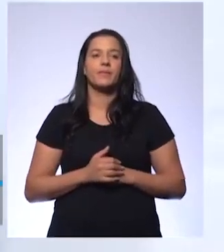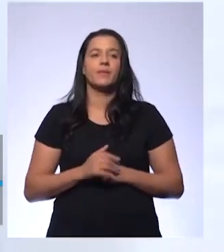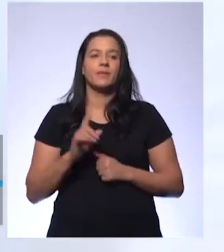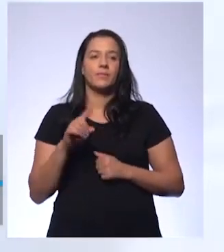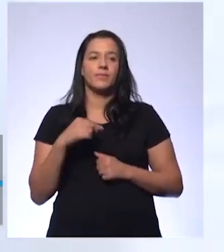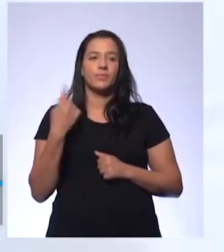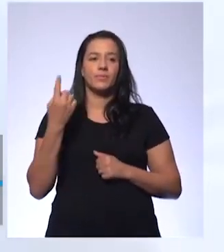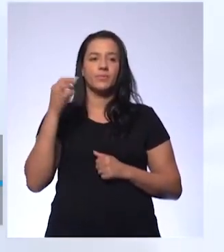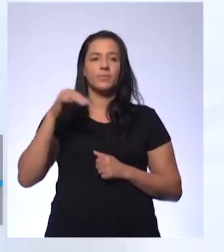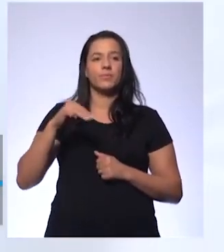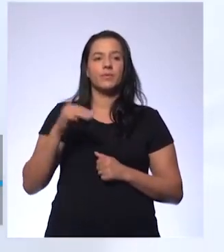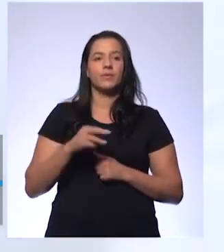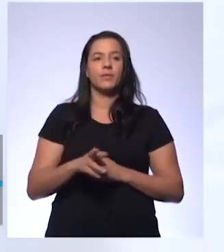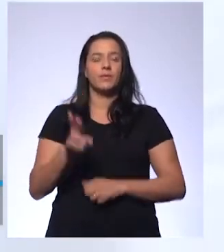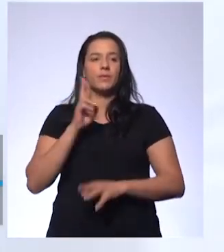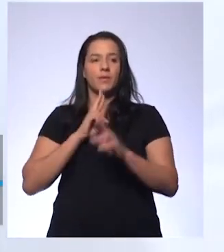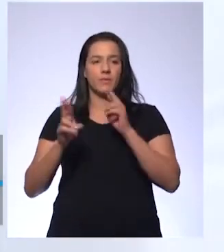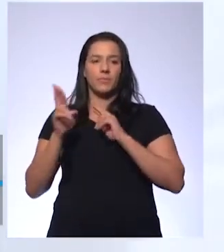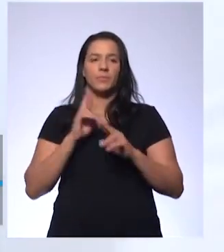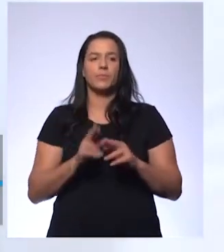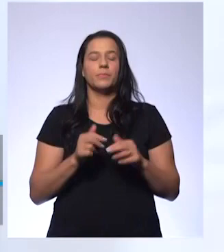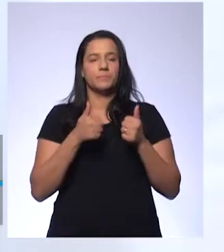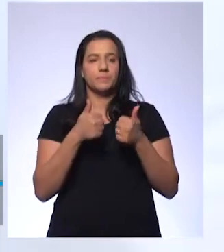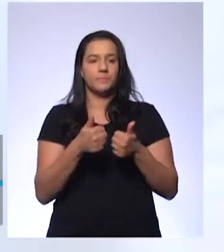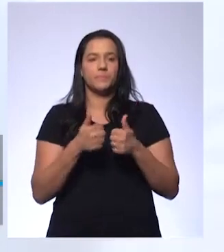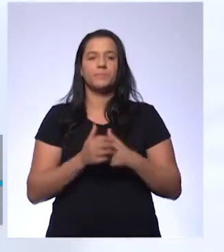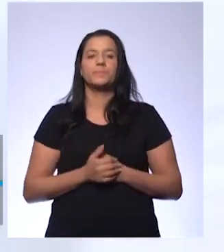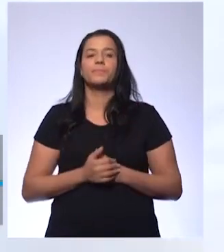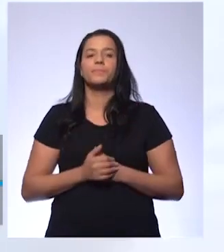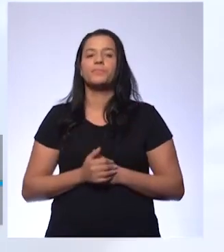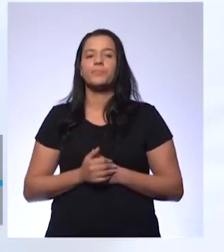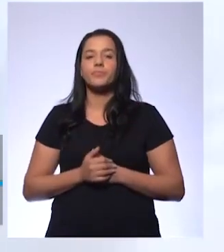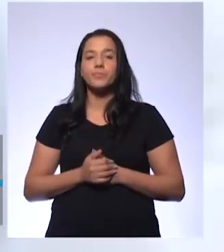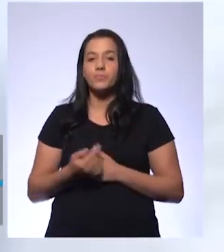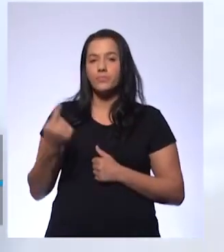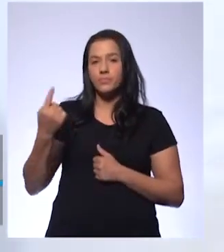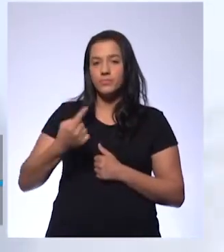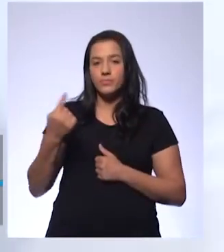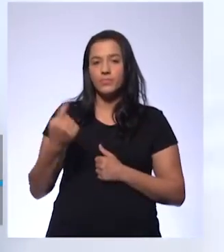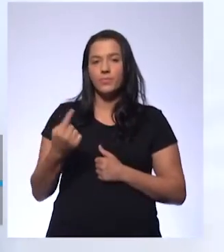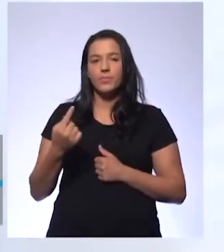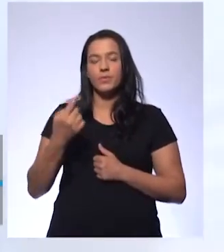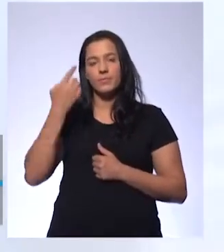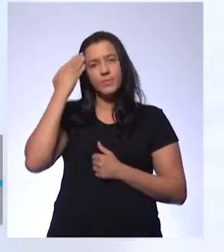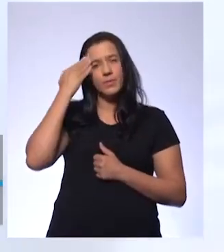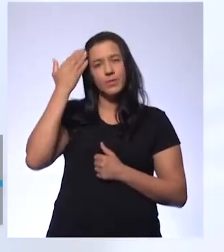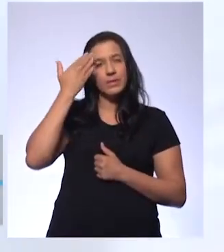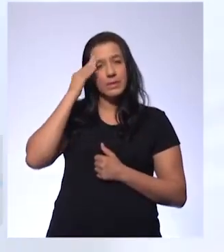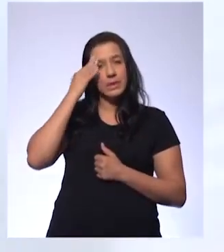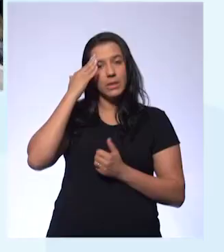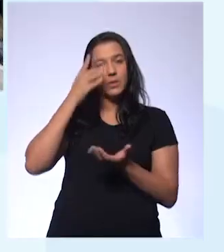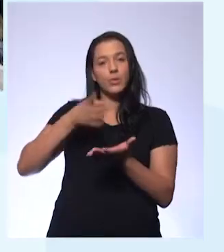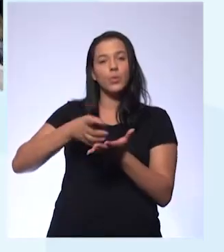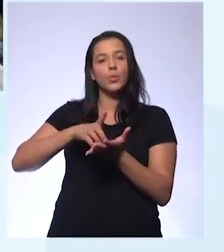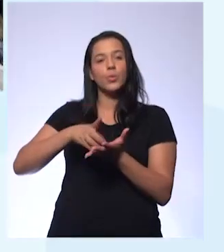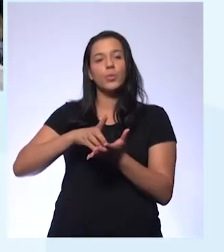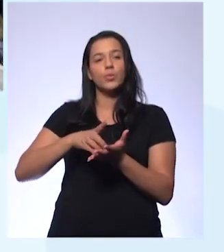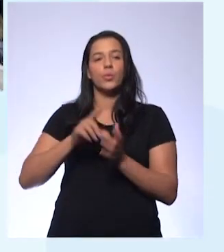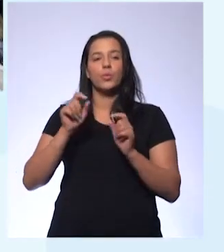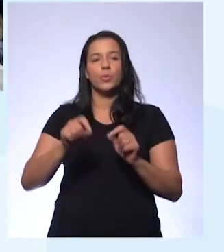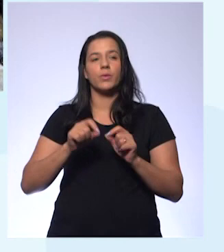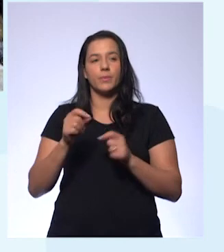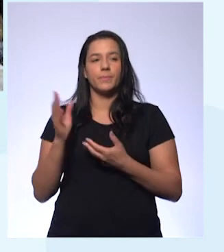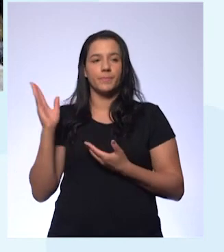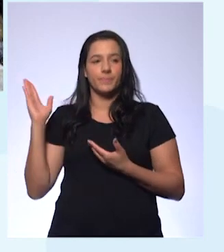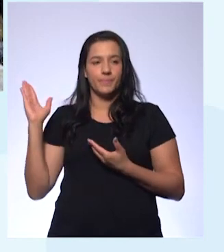um minutinho só para ver quem quer colaborar nisso ainda, tá? Então, primeiro, vamos entender quem eram os dinossauros, tá bom? A palavra